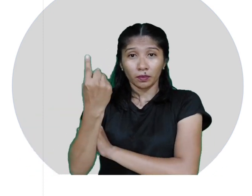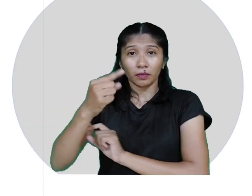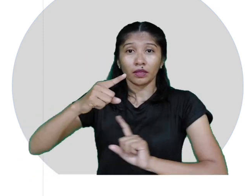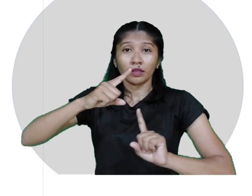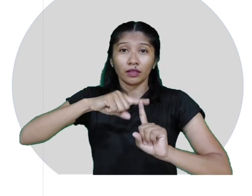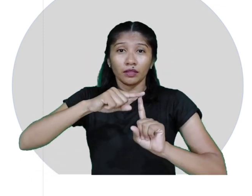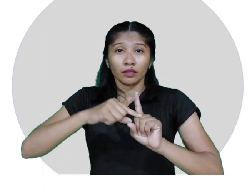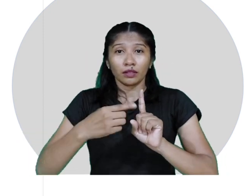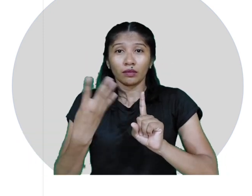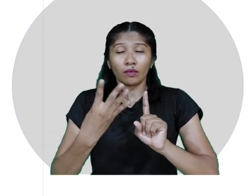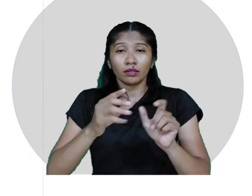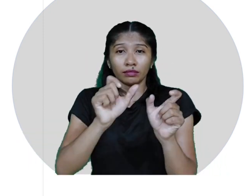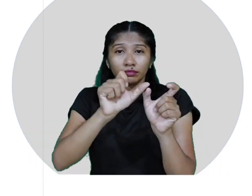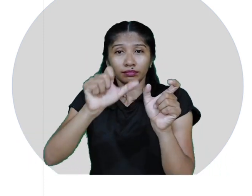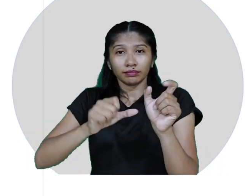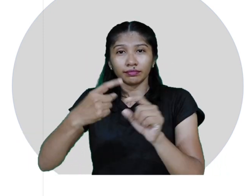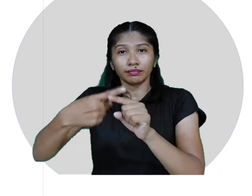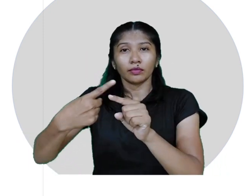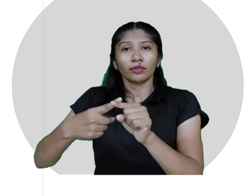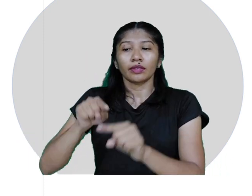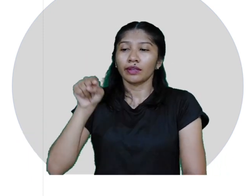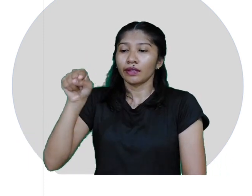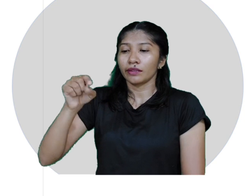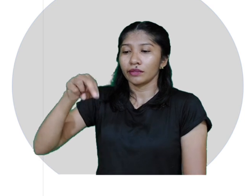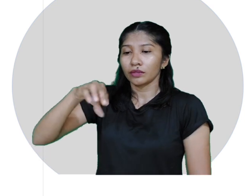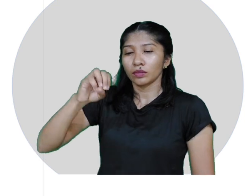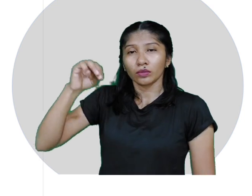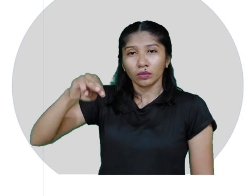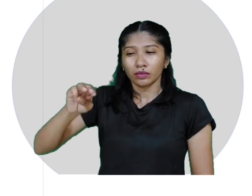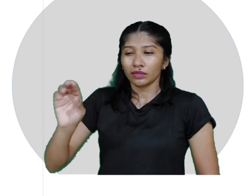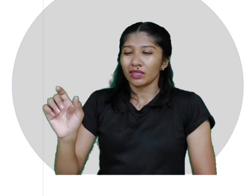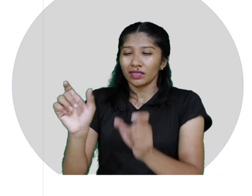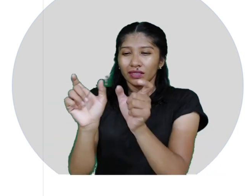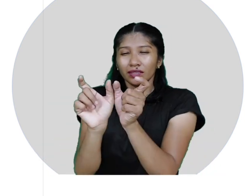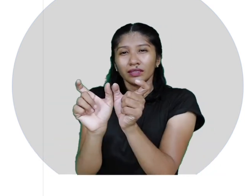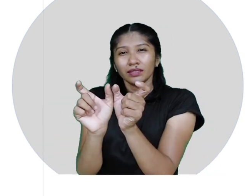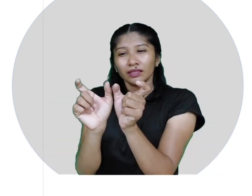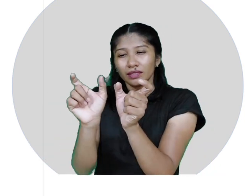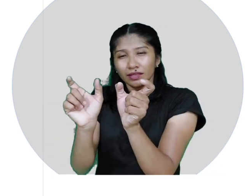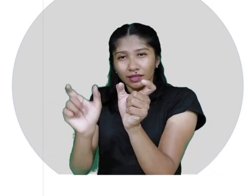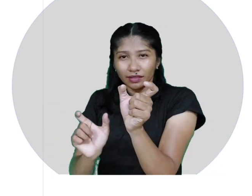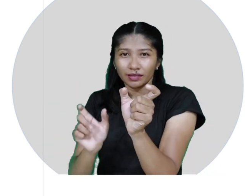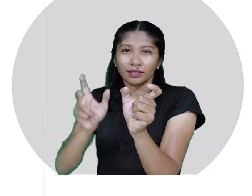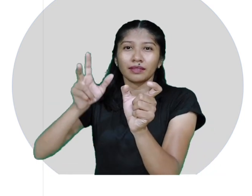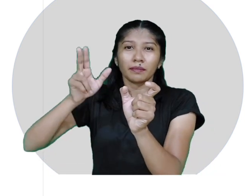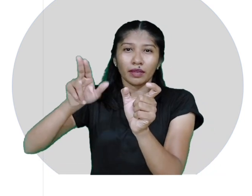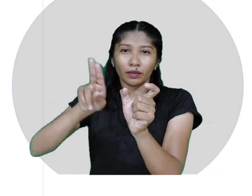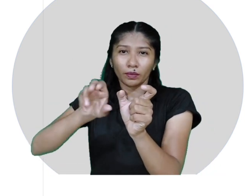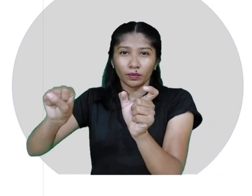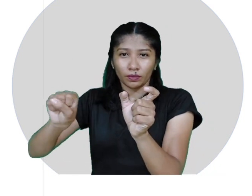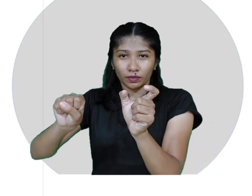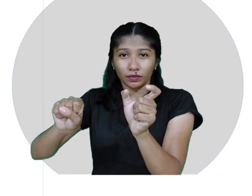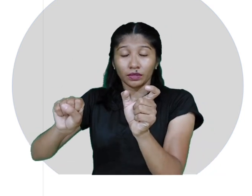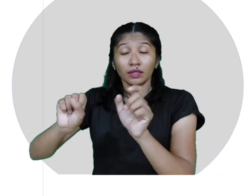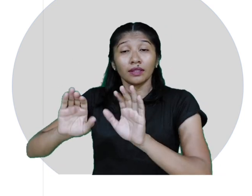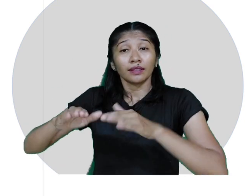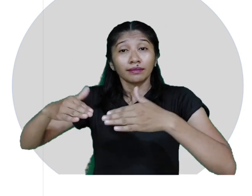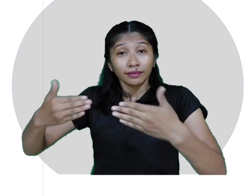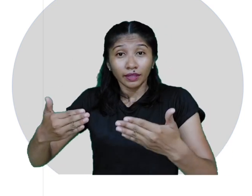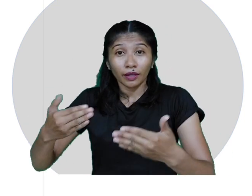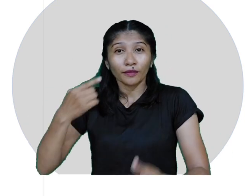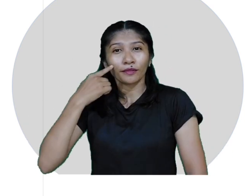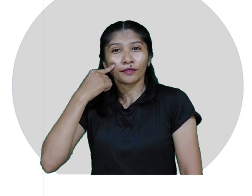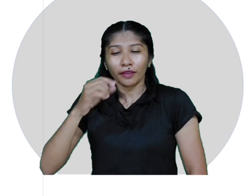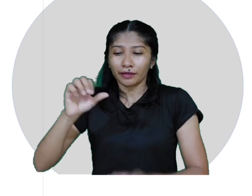declinação, por causa do seu nominativo, cuja desinência também é us. Assim fica a sua